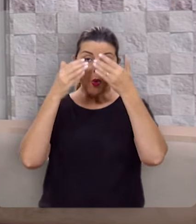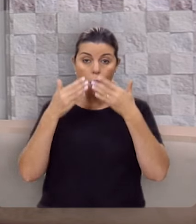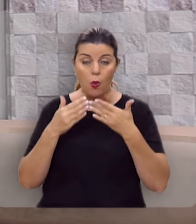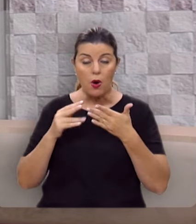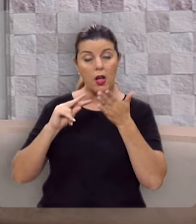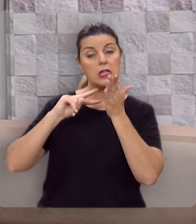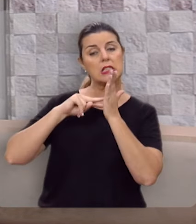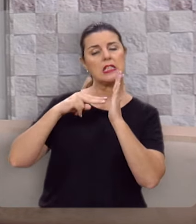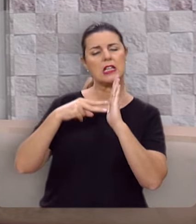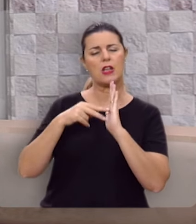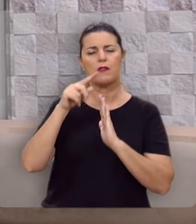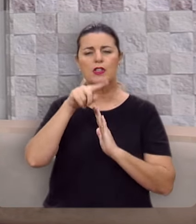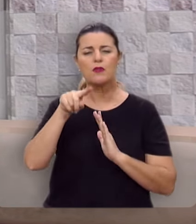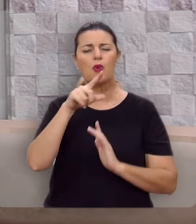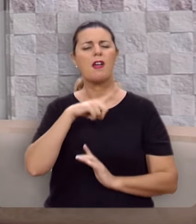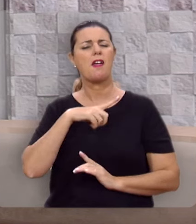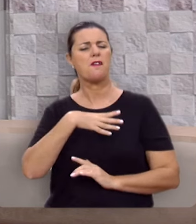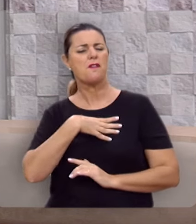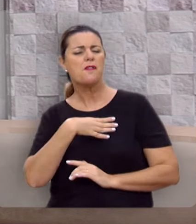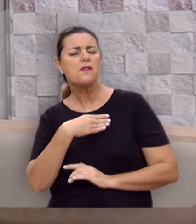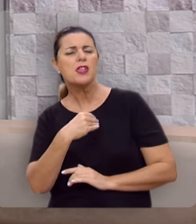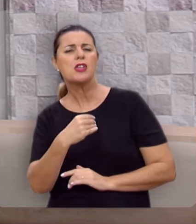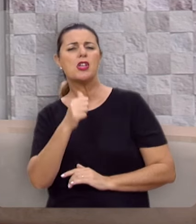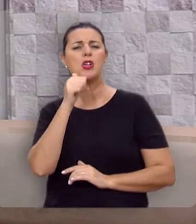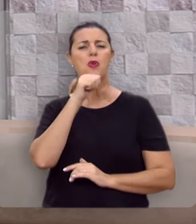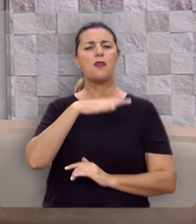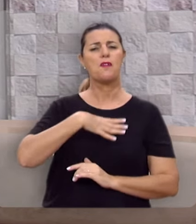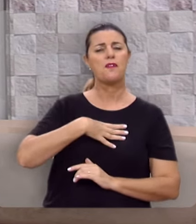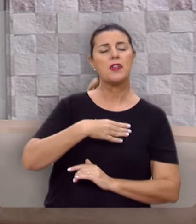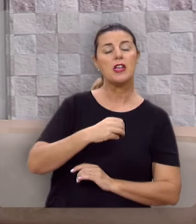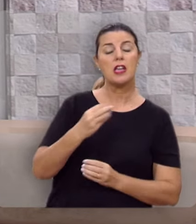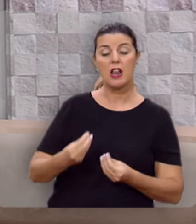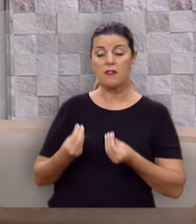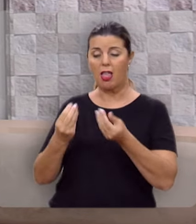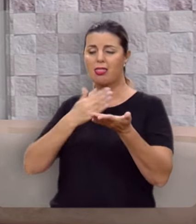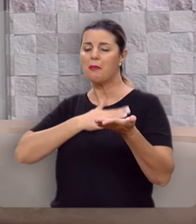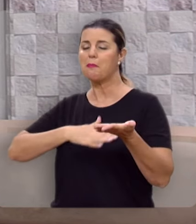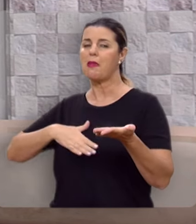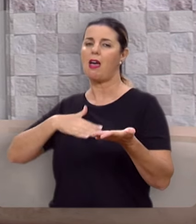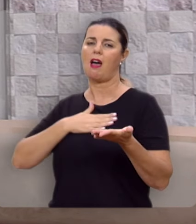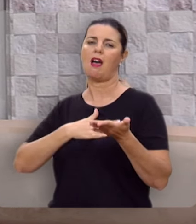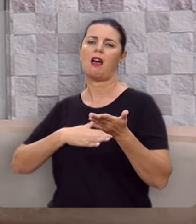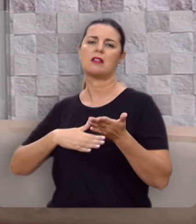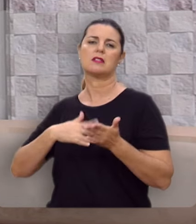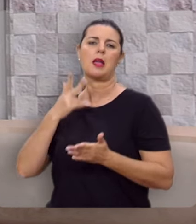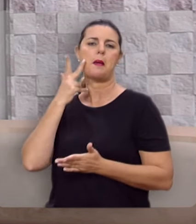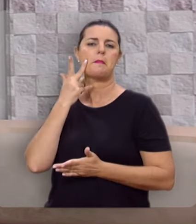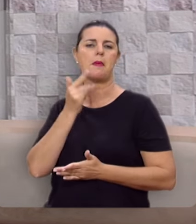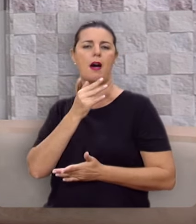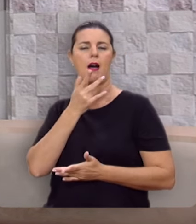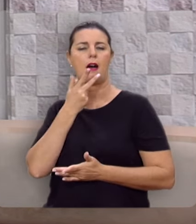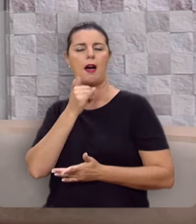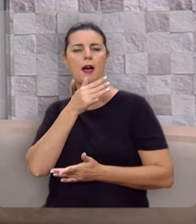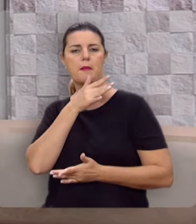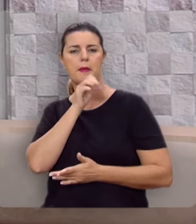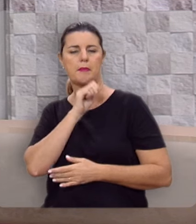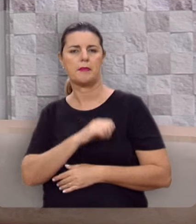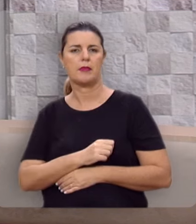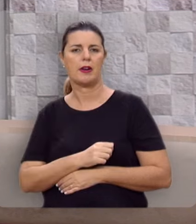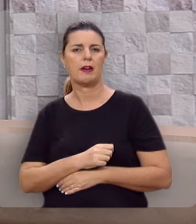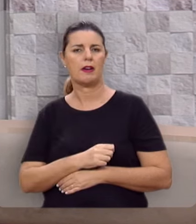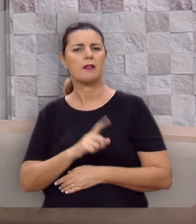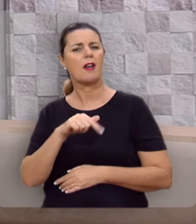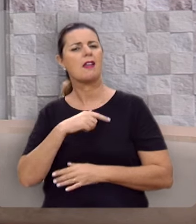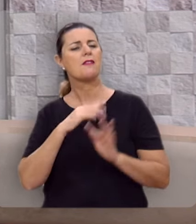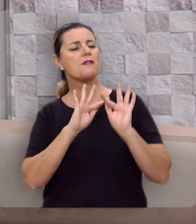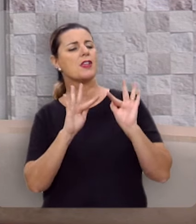Honrar significa que você vai ser aquele filho, aquela filha que vai trazer prazer aos seus pais. Vai